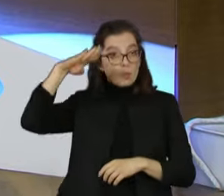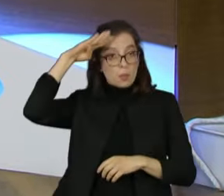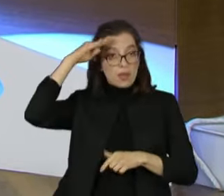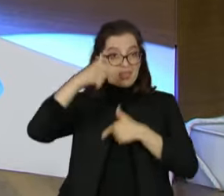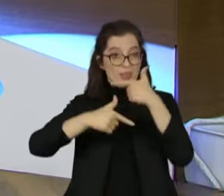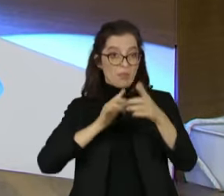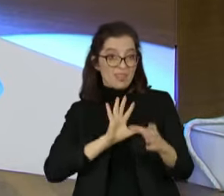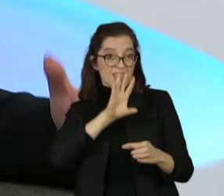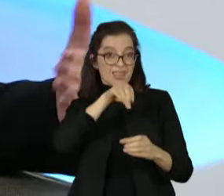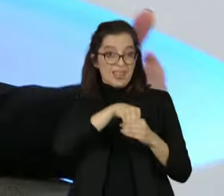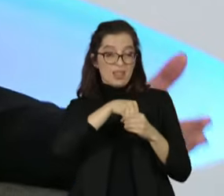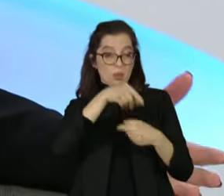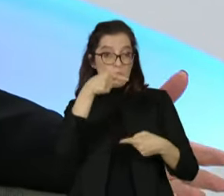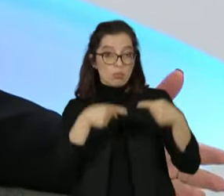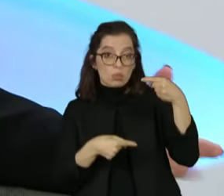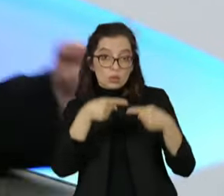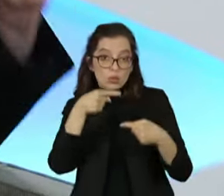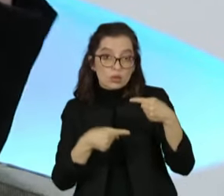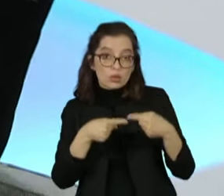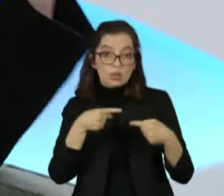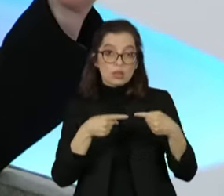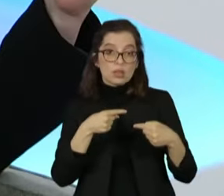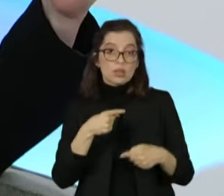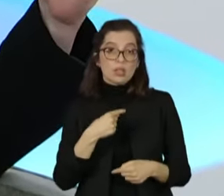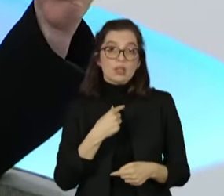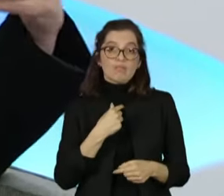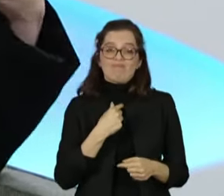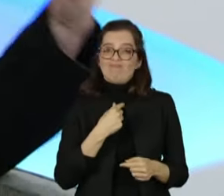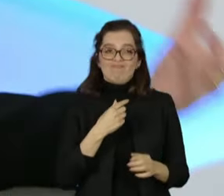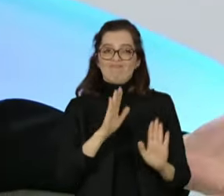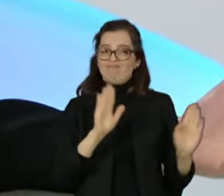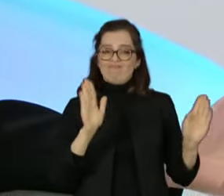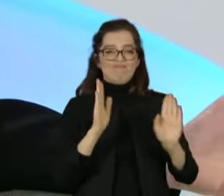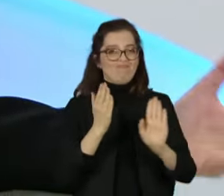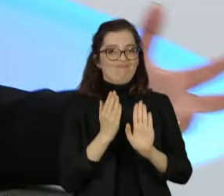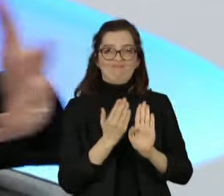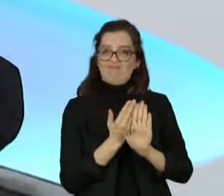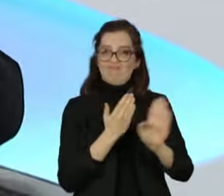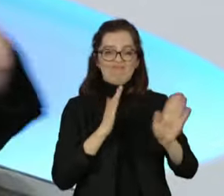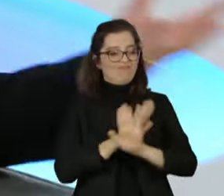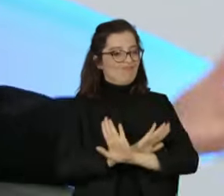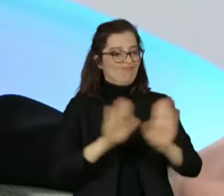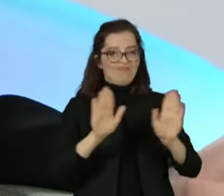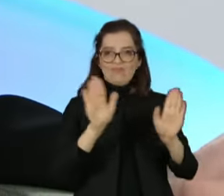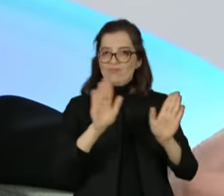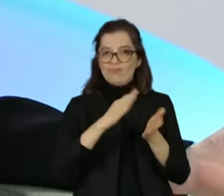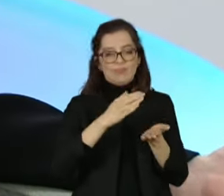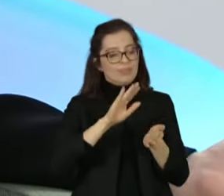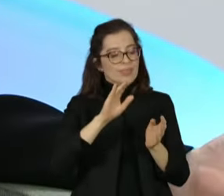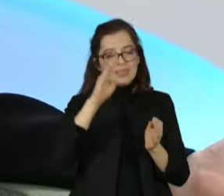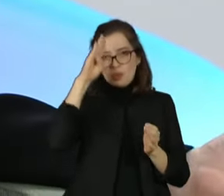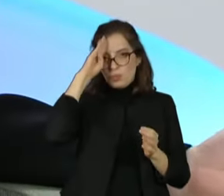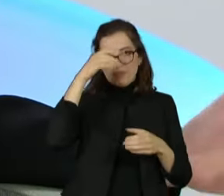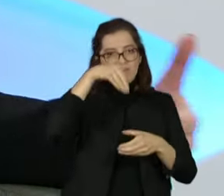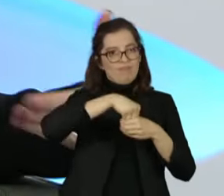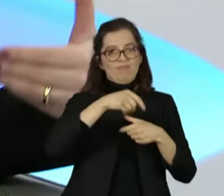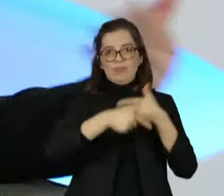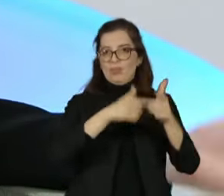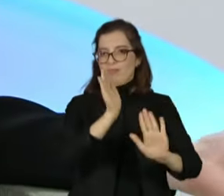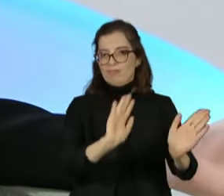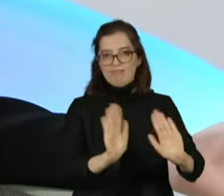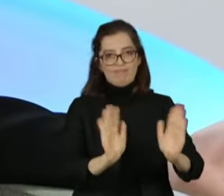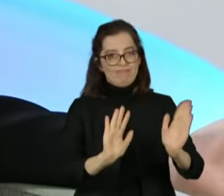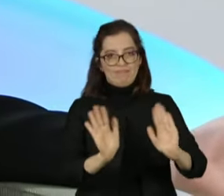politização das Forças Armadas está contaminando a credibilidade das Forças Armadas, que sempre foi uma referência ao lado das igrejas,